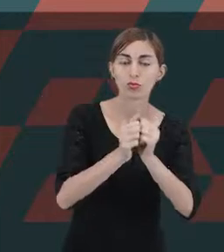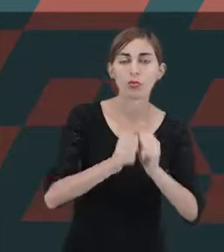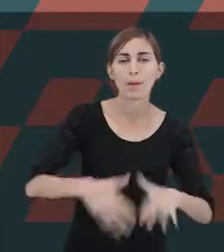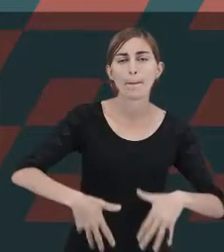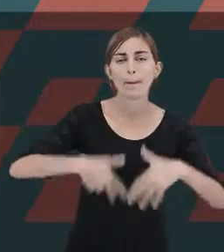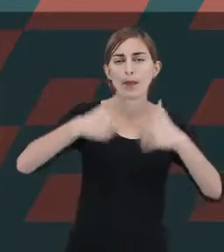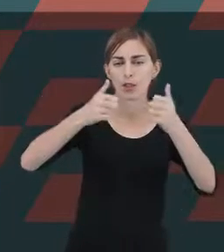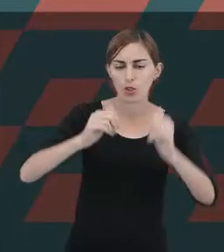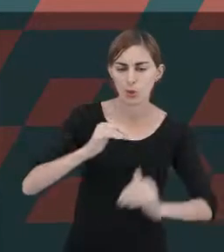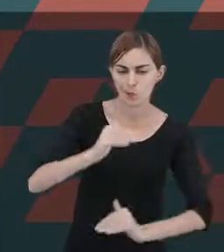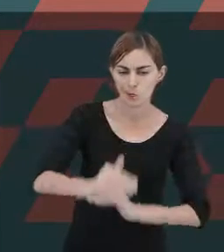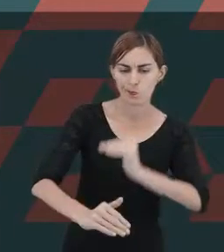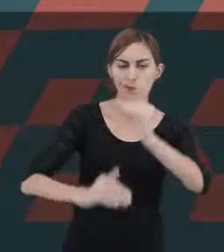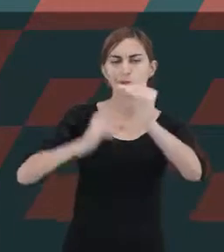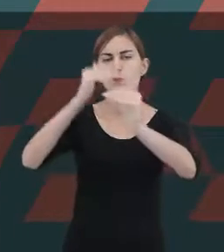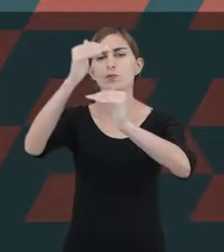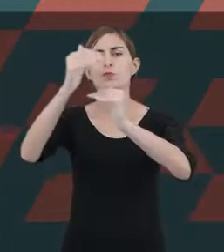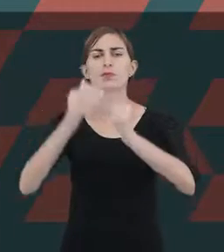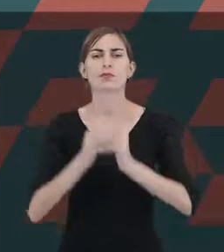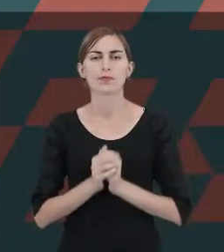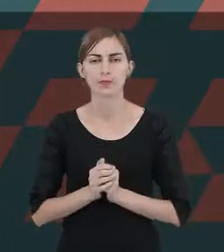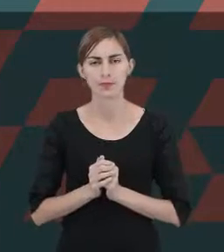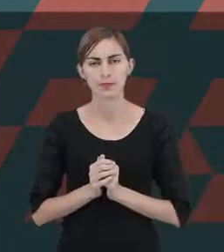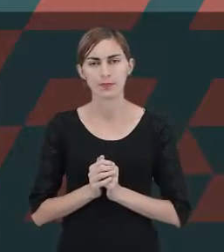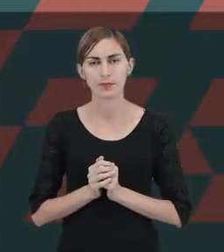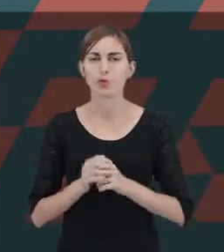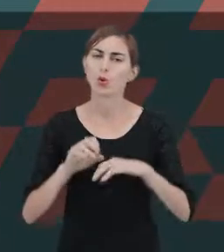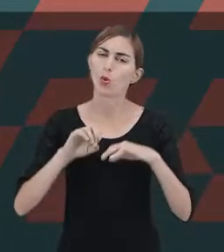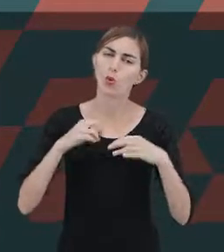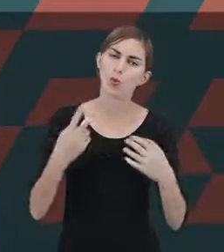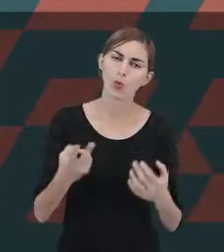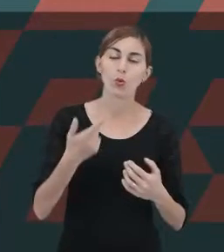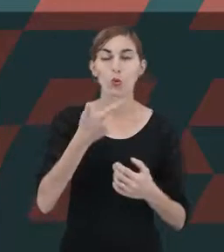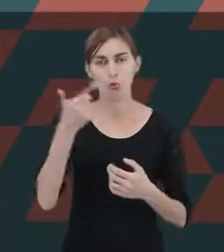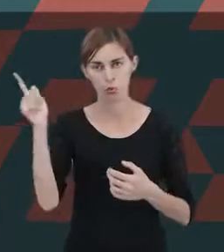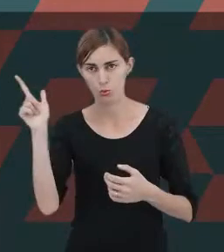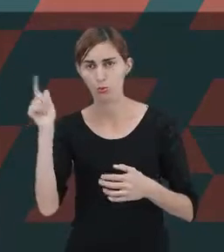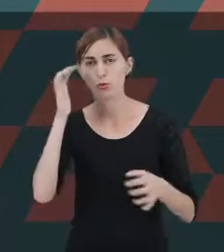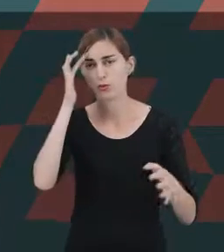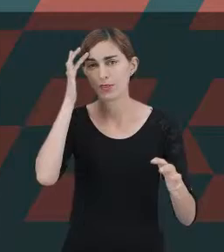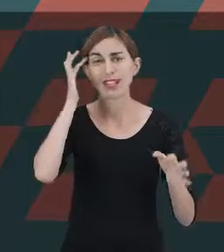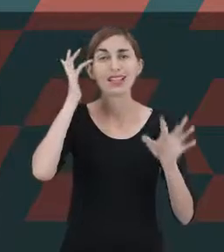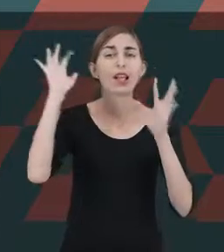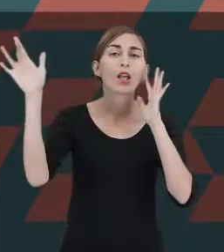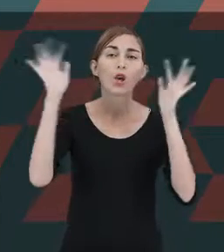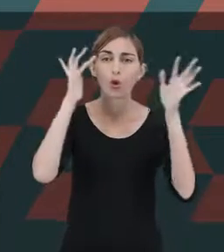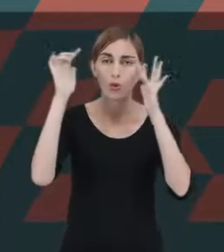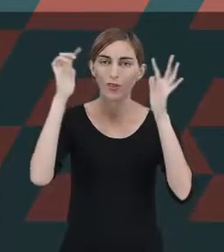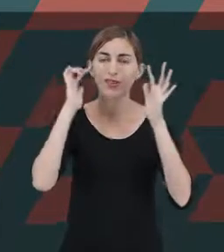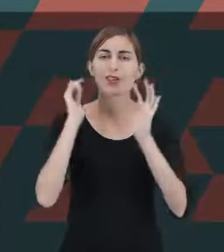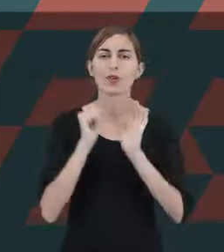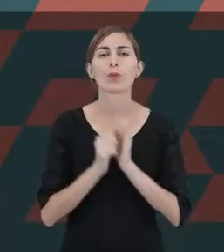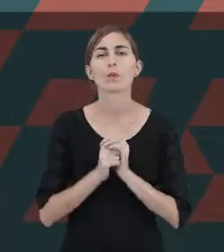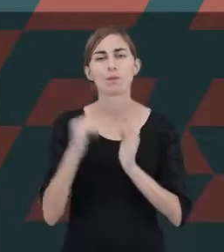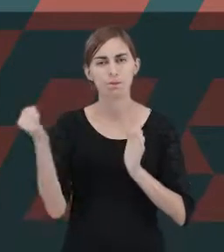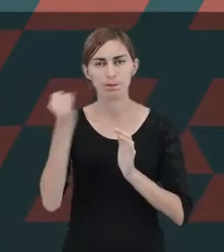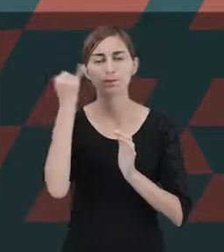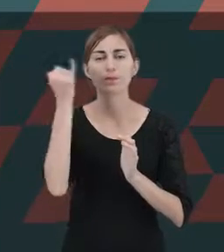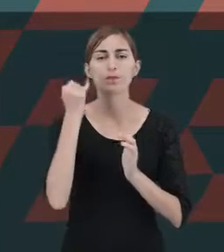desenvolvimento. Outro teórico de desenvolvimento extremamente importante